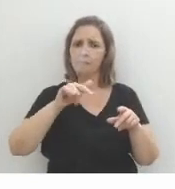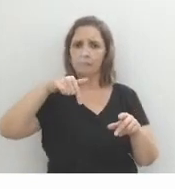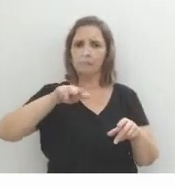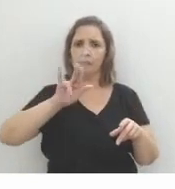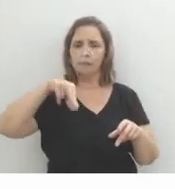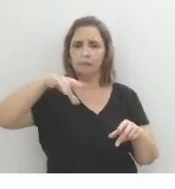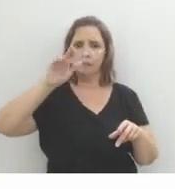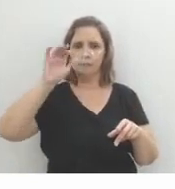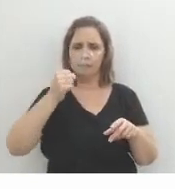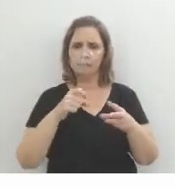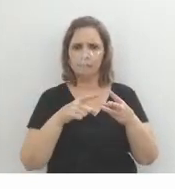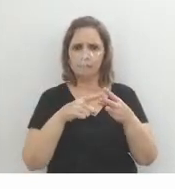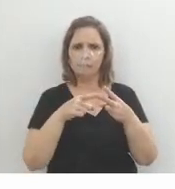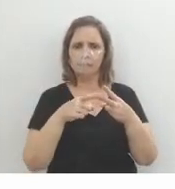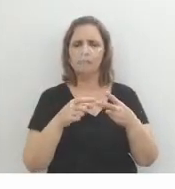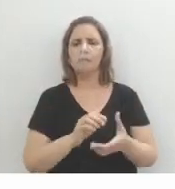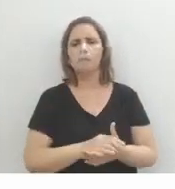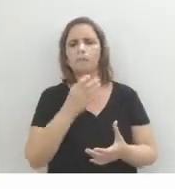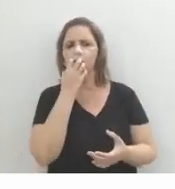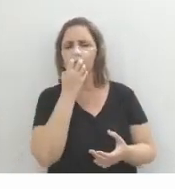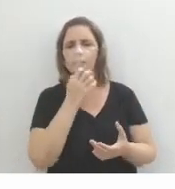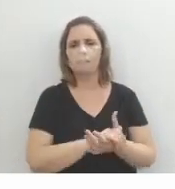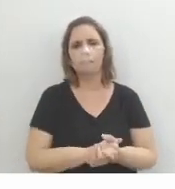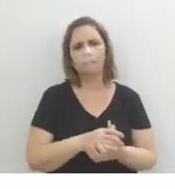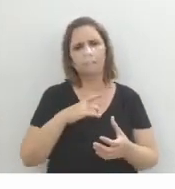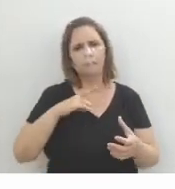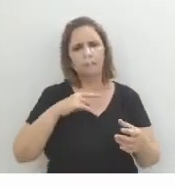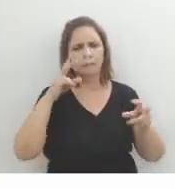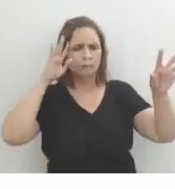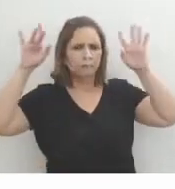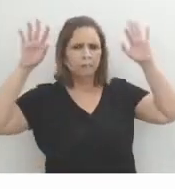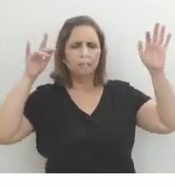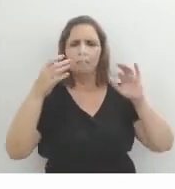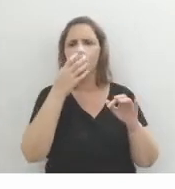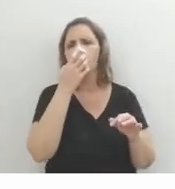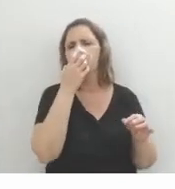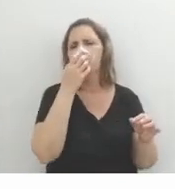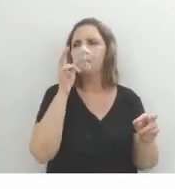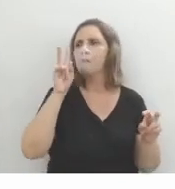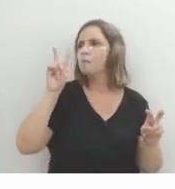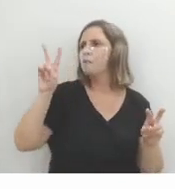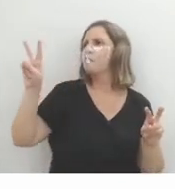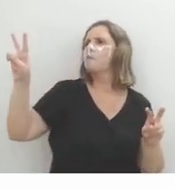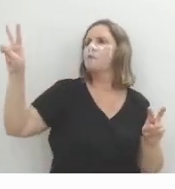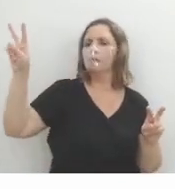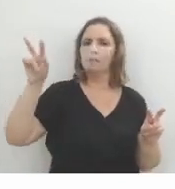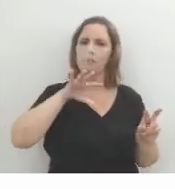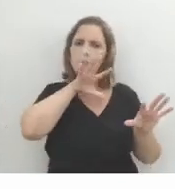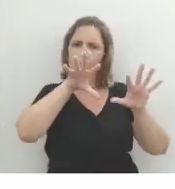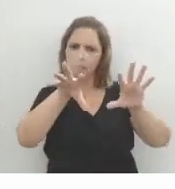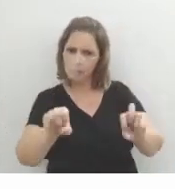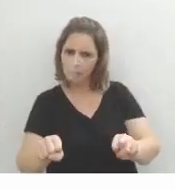cachorro tem toda uma metáfora escondida nele, né? Que traz uma visão filosófica, o olhar filosófico parte do animal,